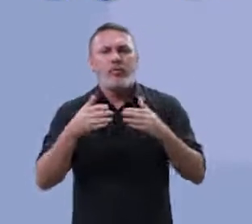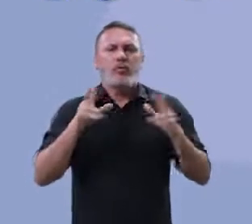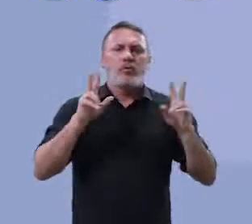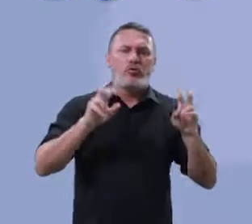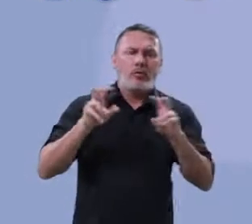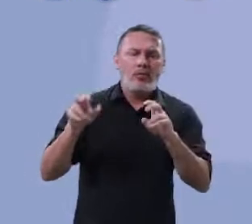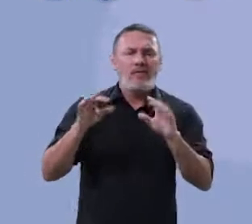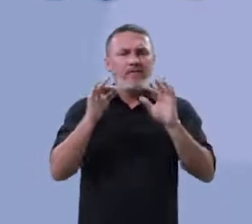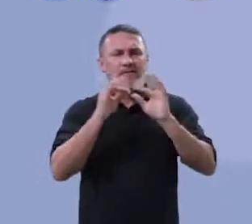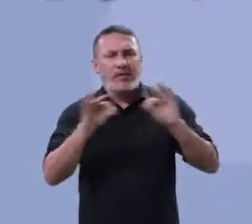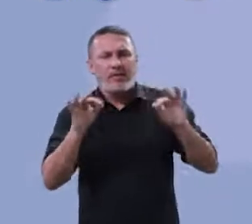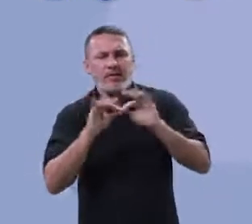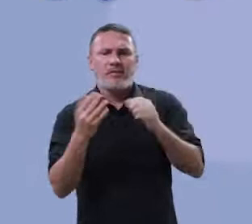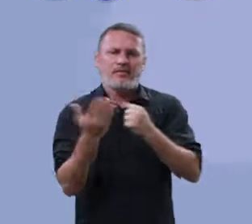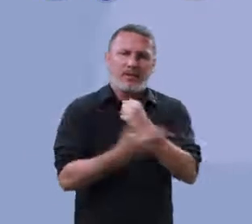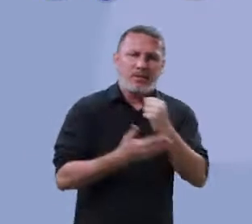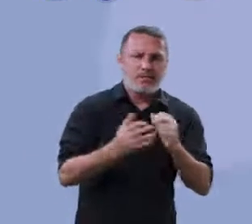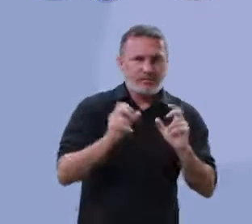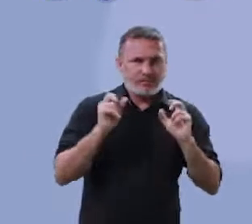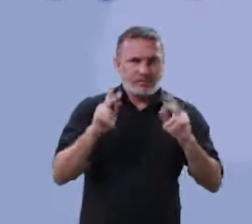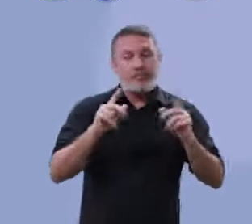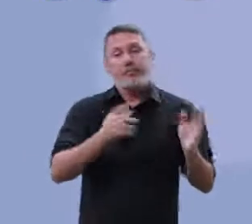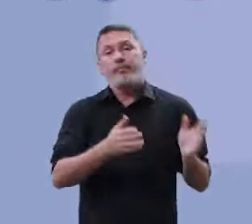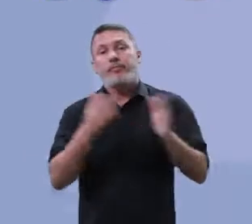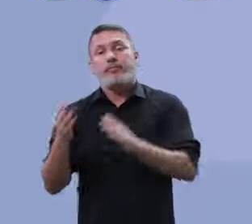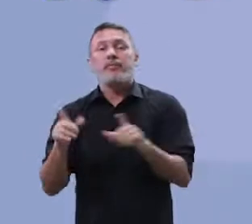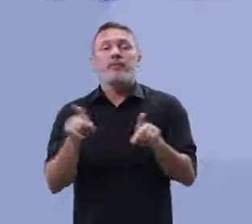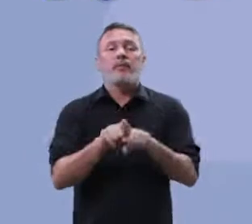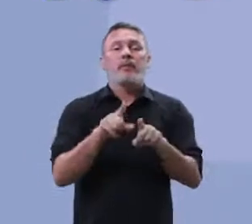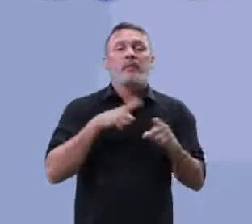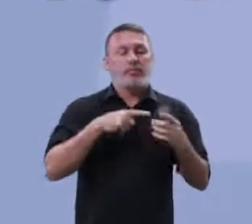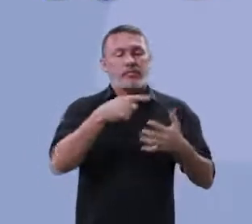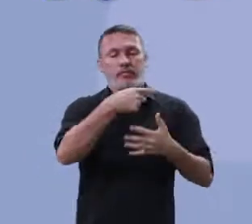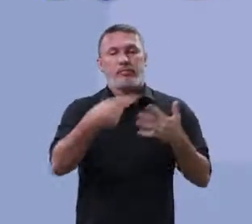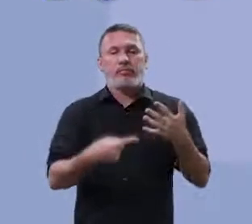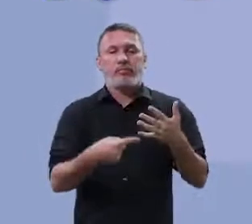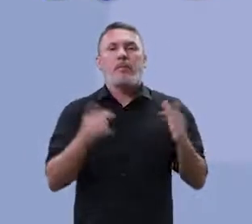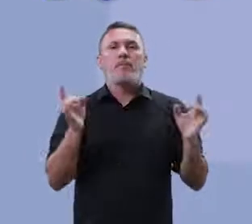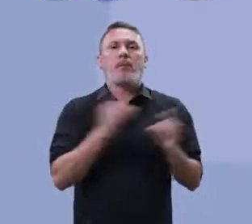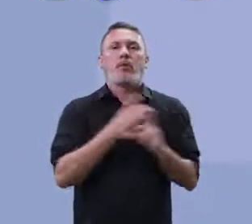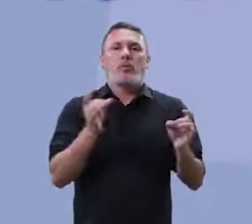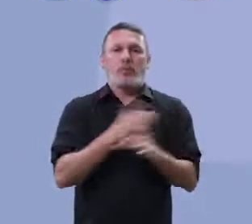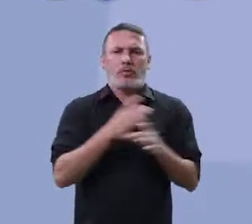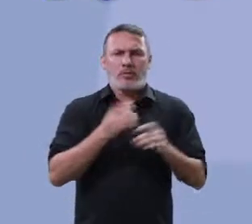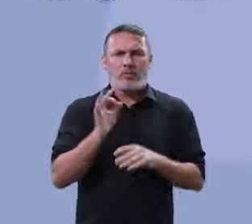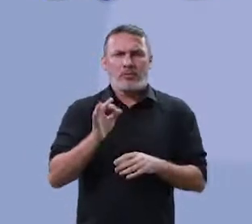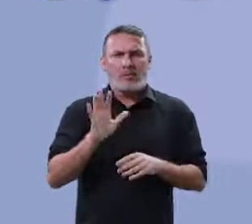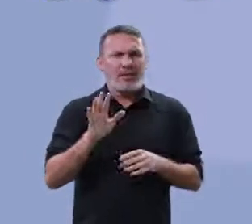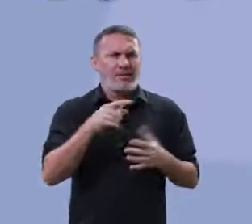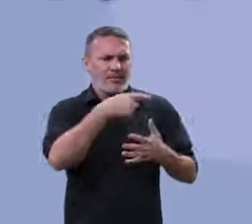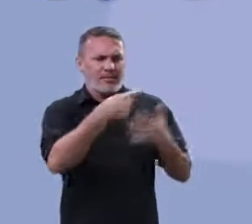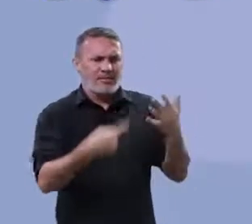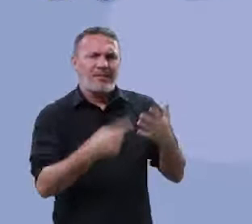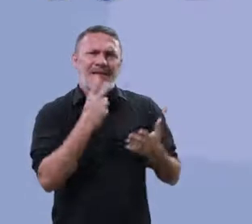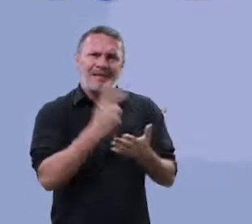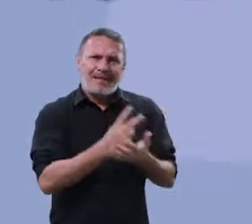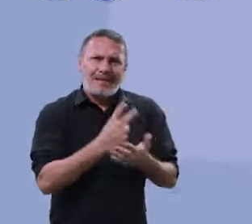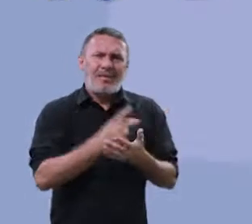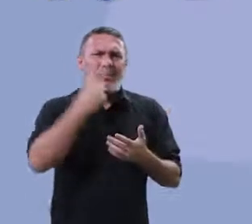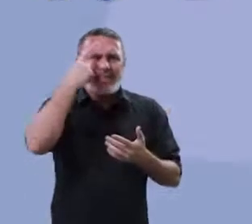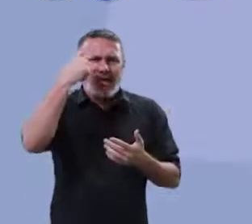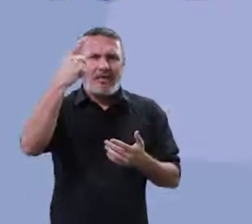Tópico frasal, fundamentação, beleza? E falamos dos cinco elementos da conclusão. Professor, sempre vamos